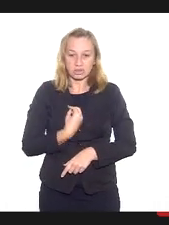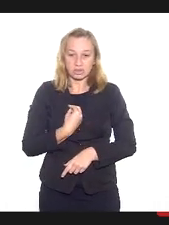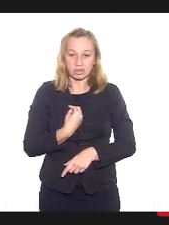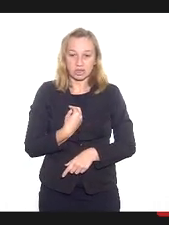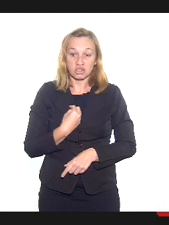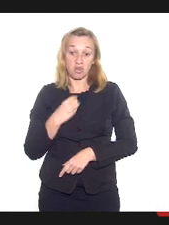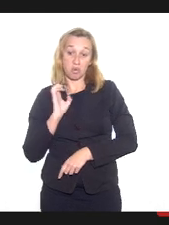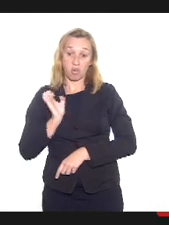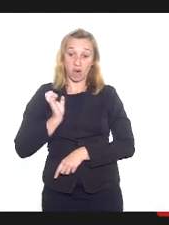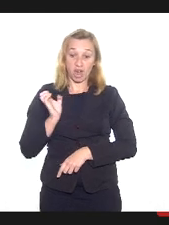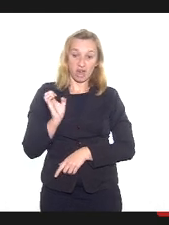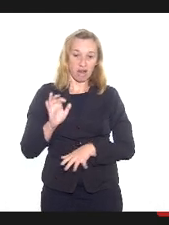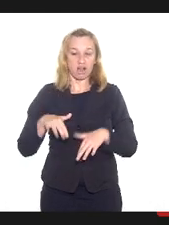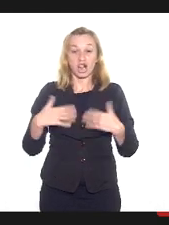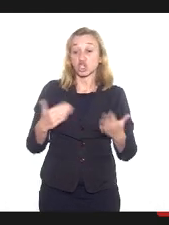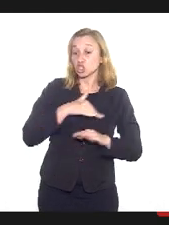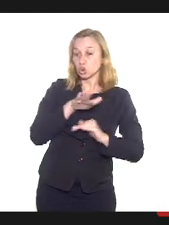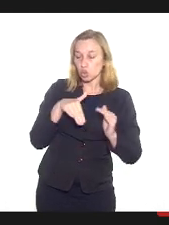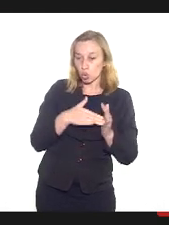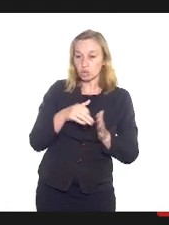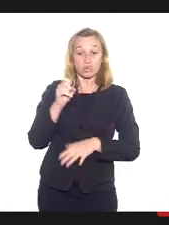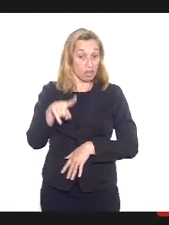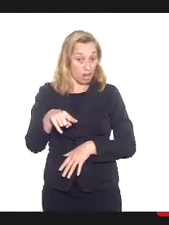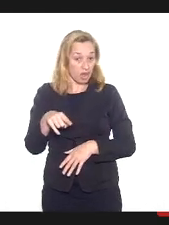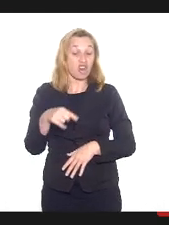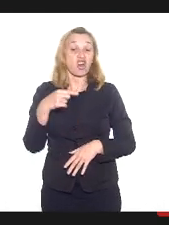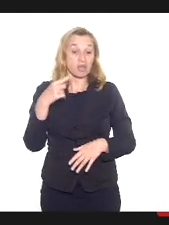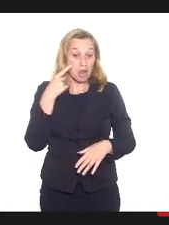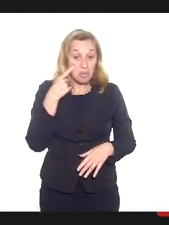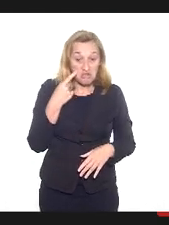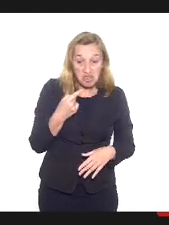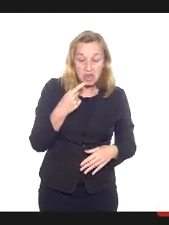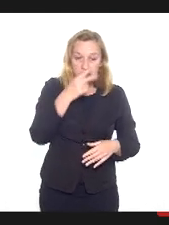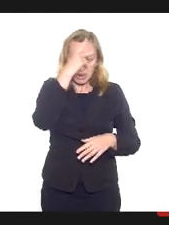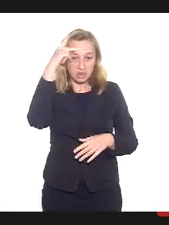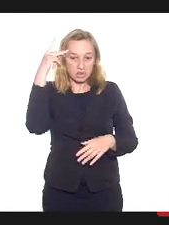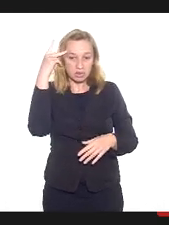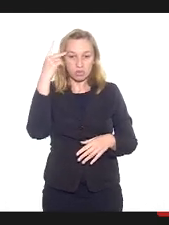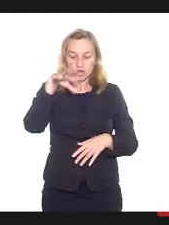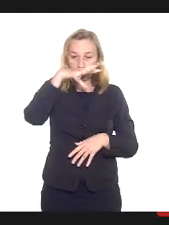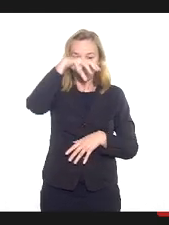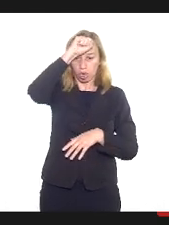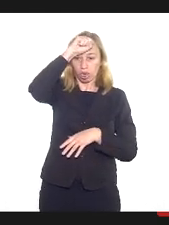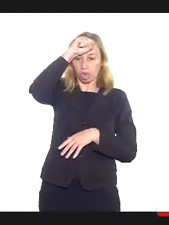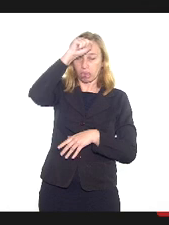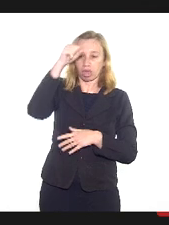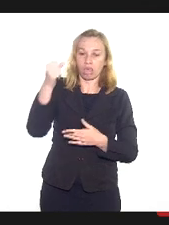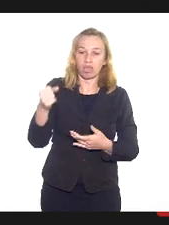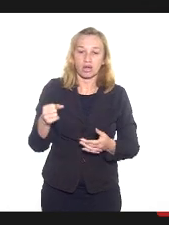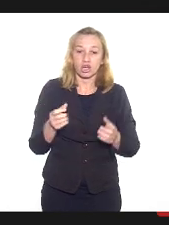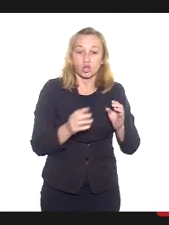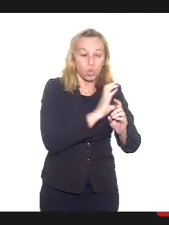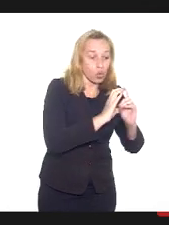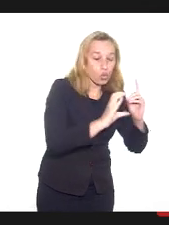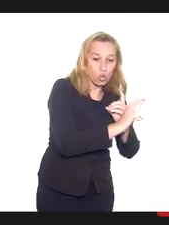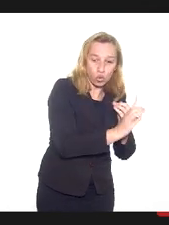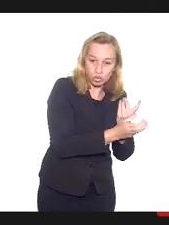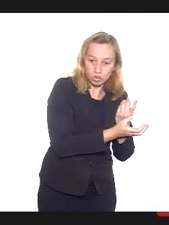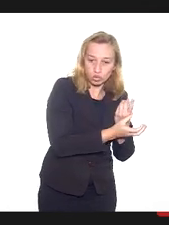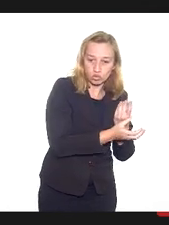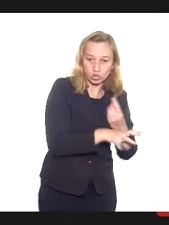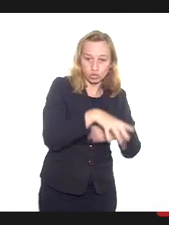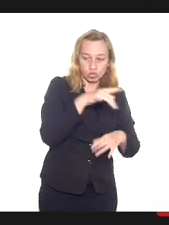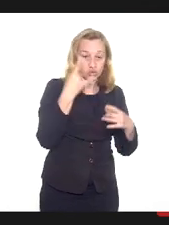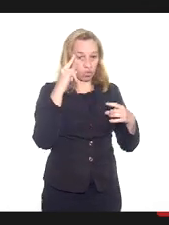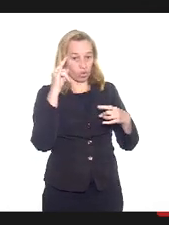são homossexuais, vi pessoas lá oprimidas se preparando para aquele culto do diabo. E nisso, comecei a perguntar para